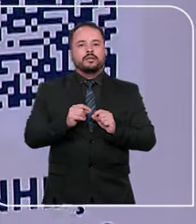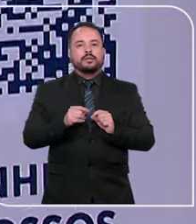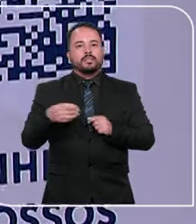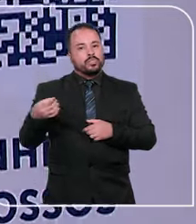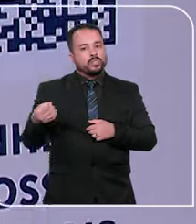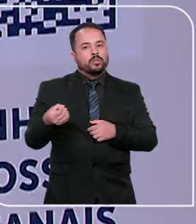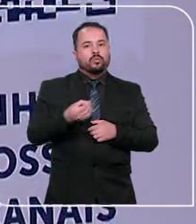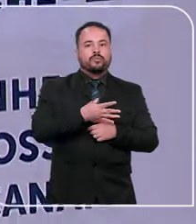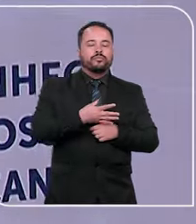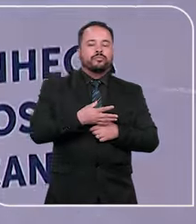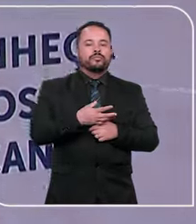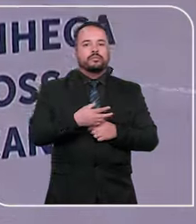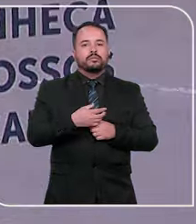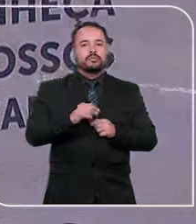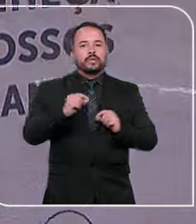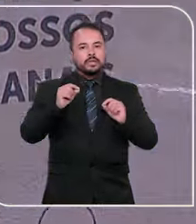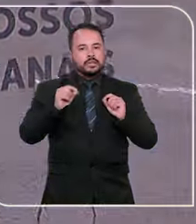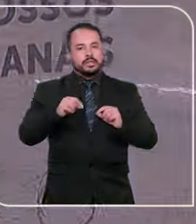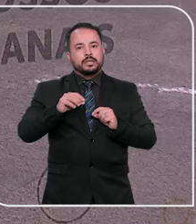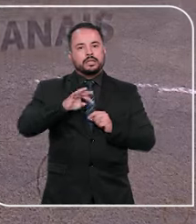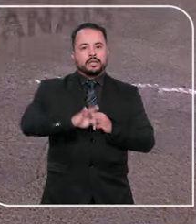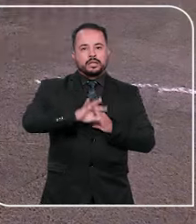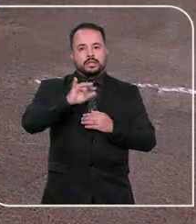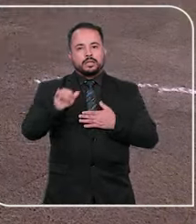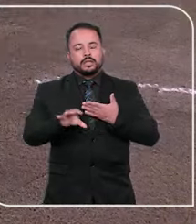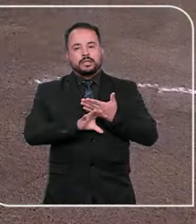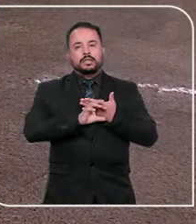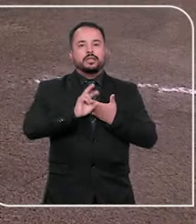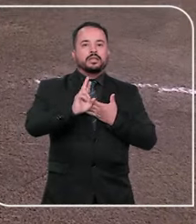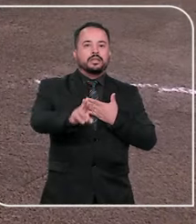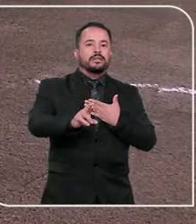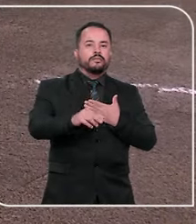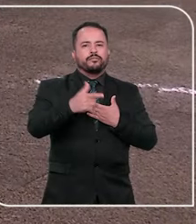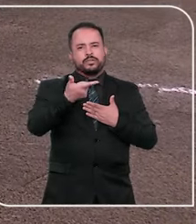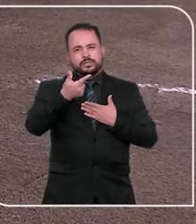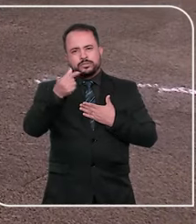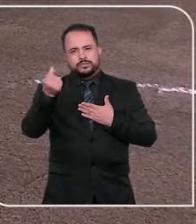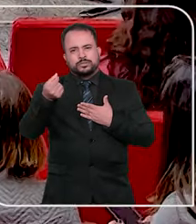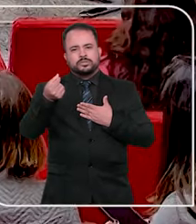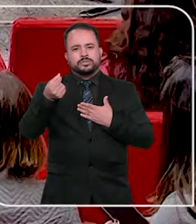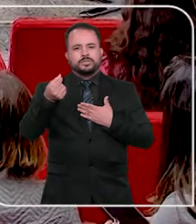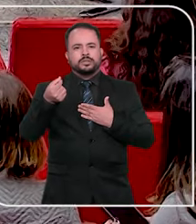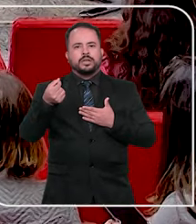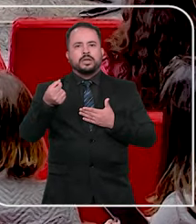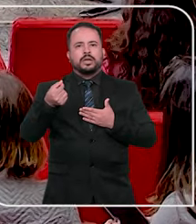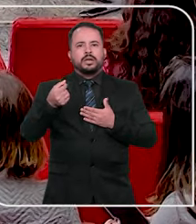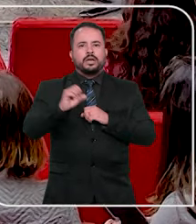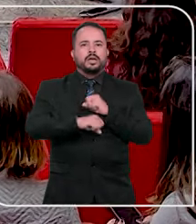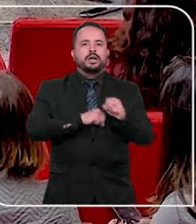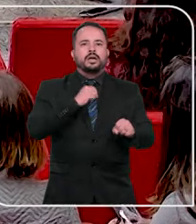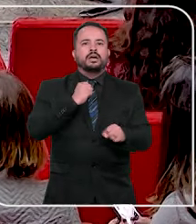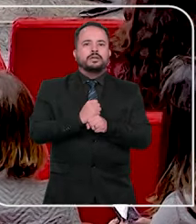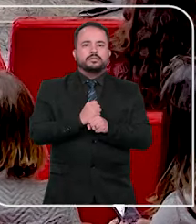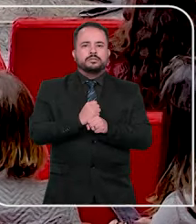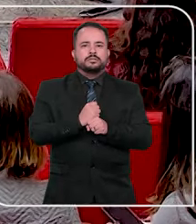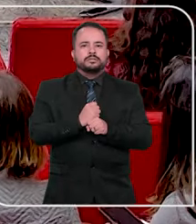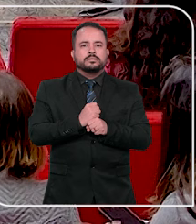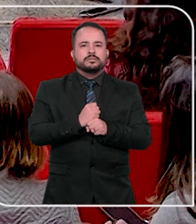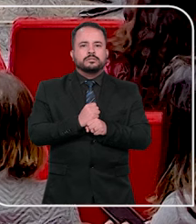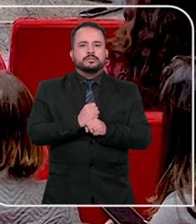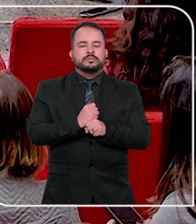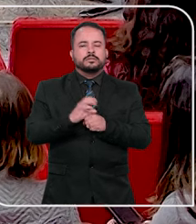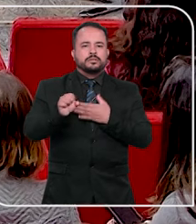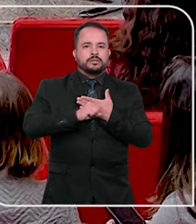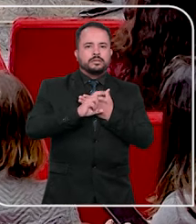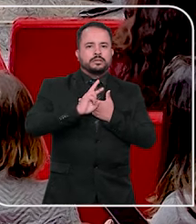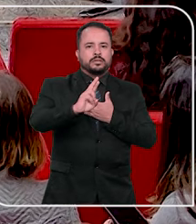ousadia pela presidência à época para comemorar os 20 anos do serviço o STJ realizou um evento sobre a